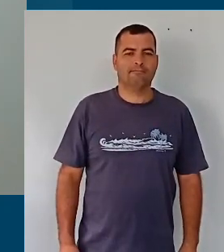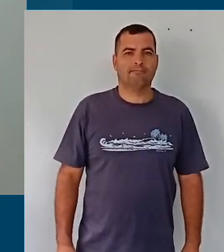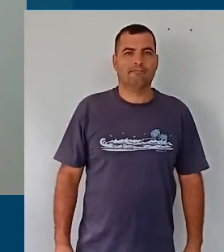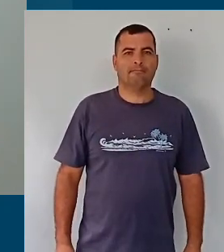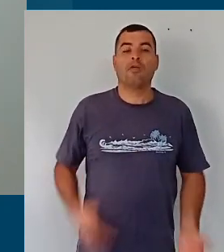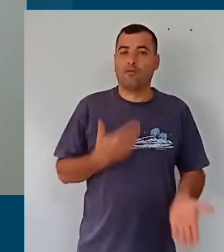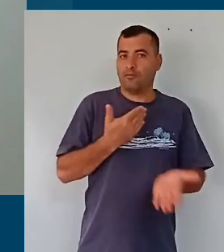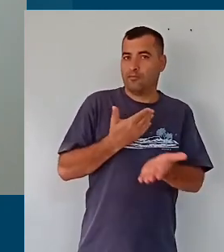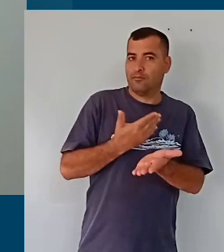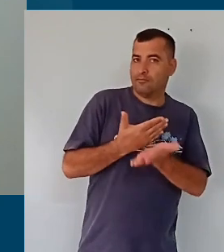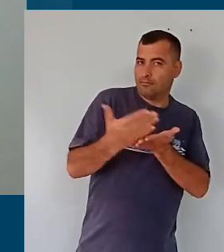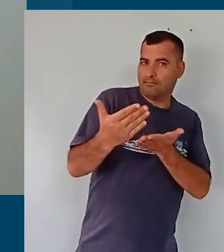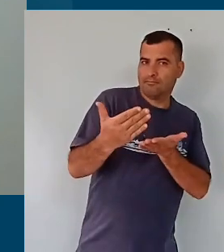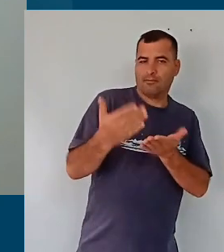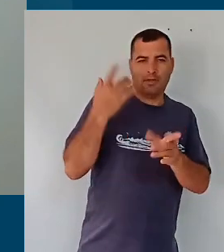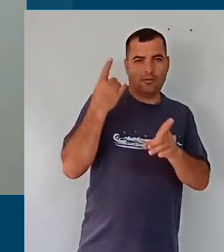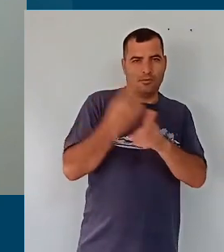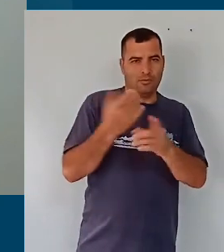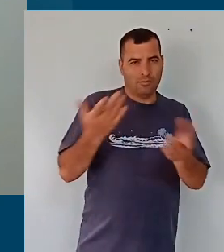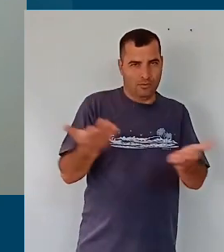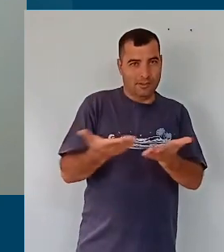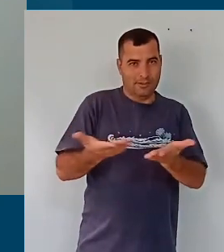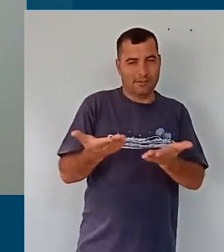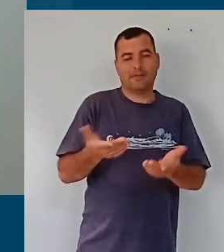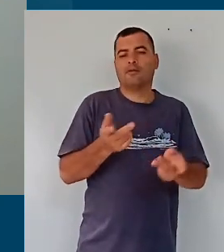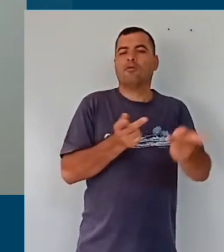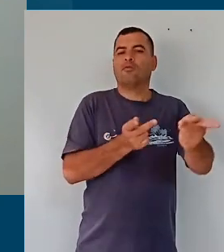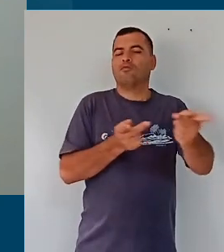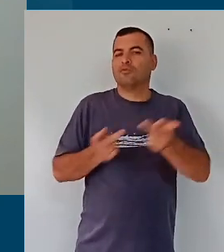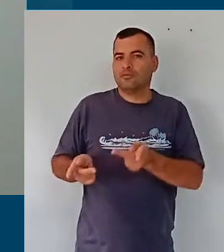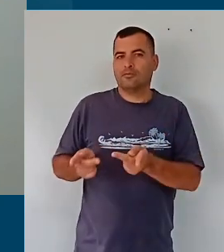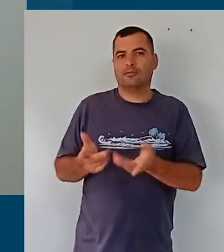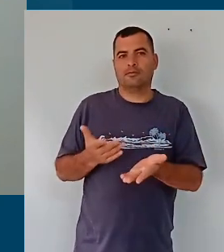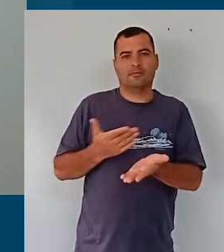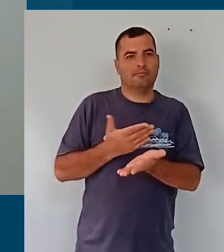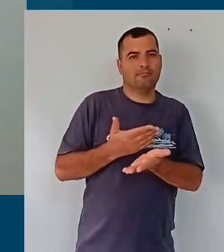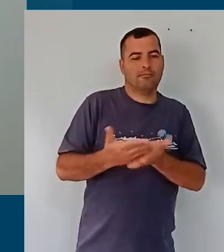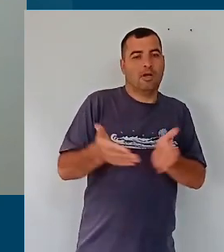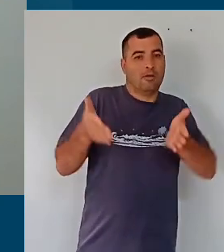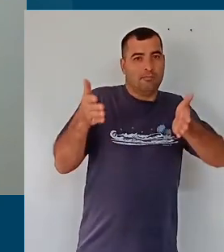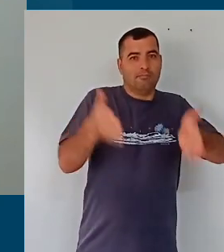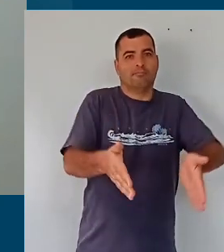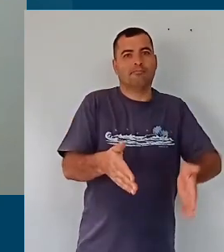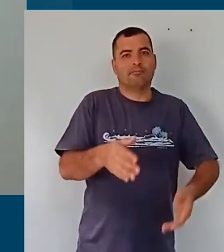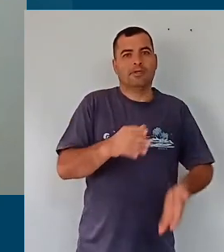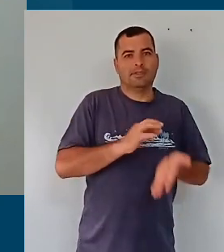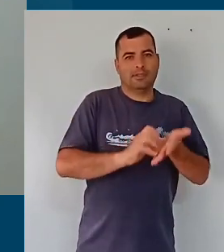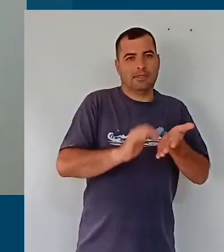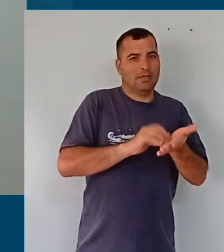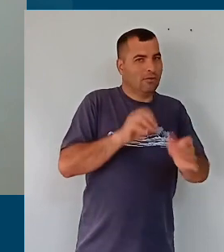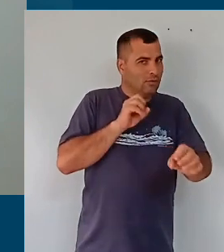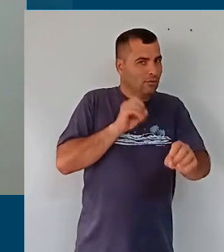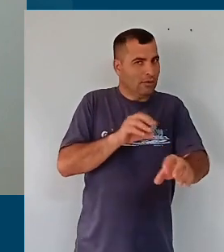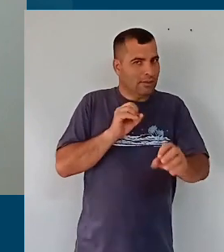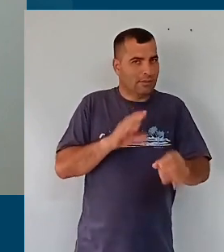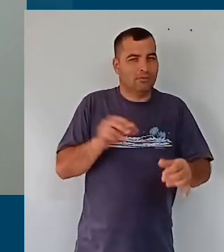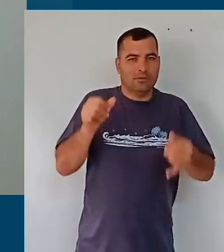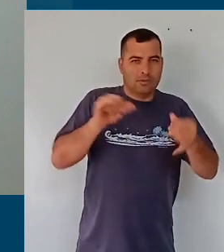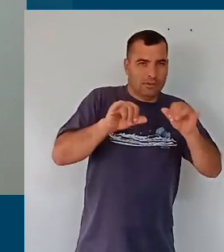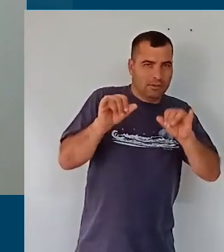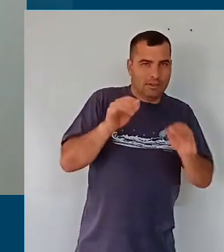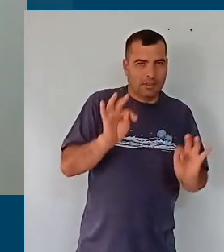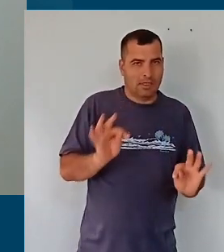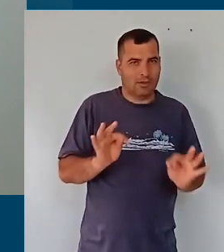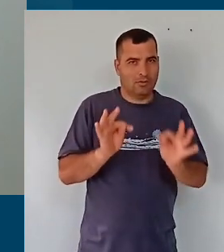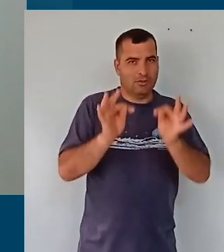Para darmos início, então, a este evento, convidamos para a fala de abertura o nosso secretário de Educação,